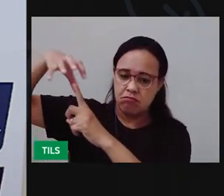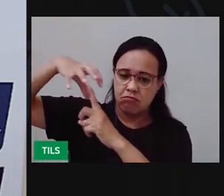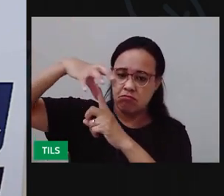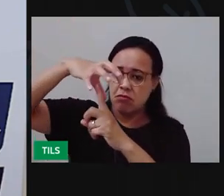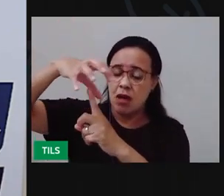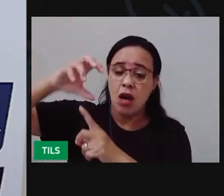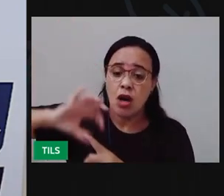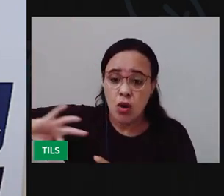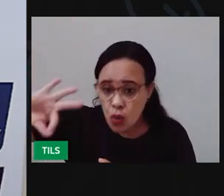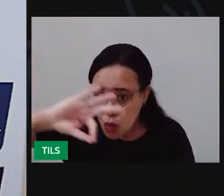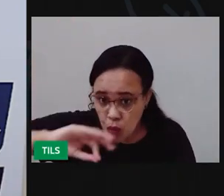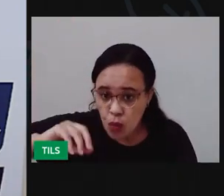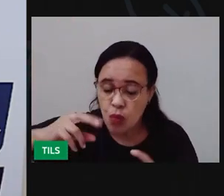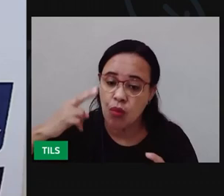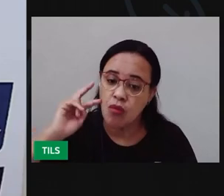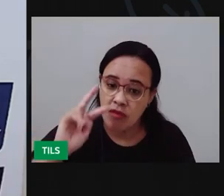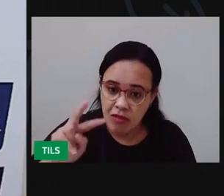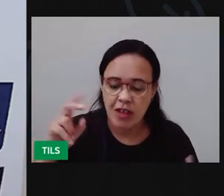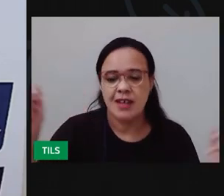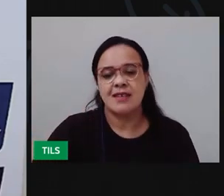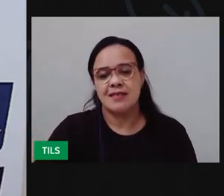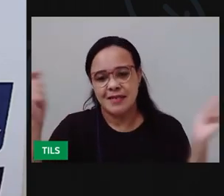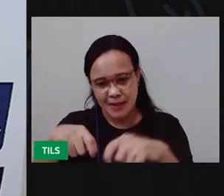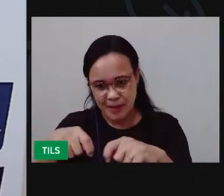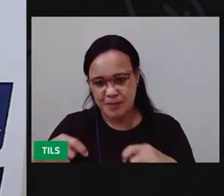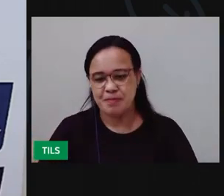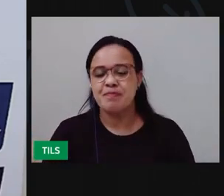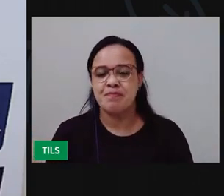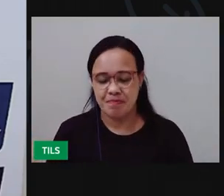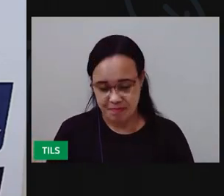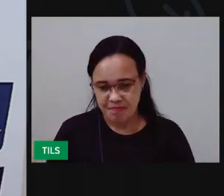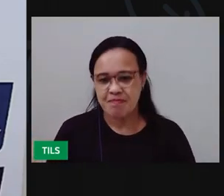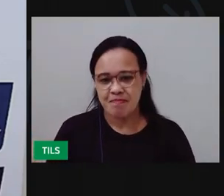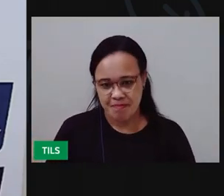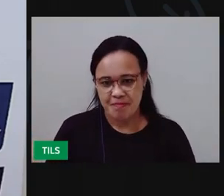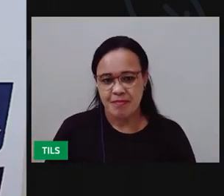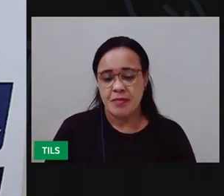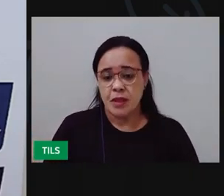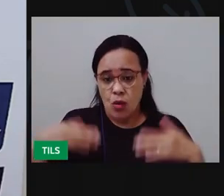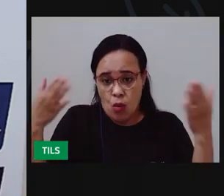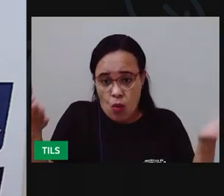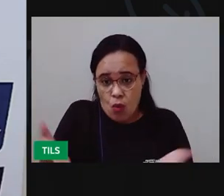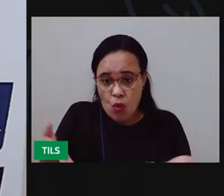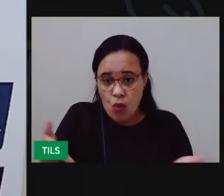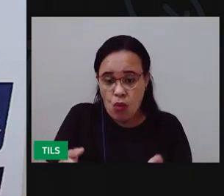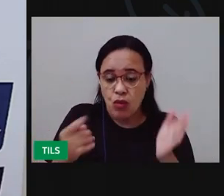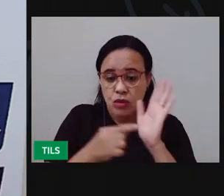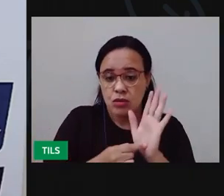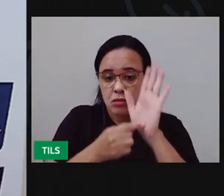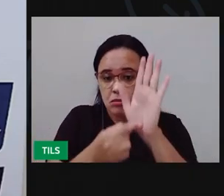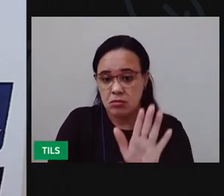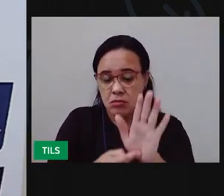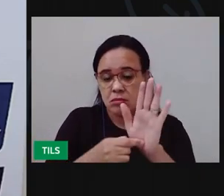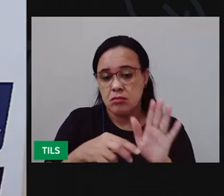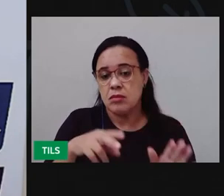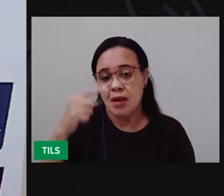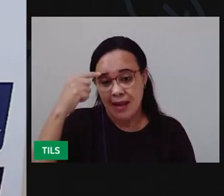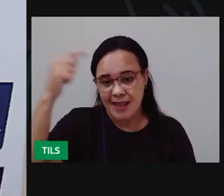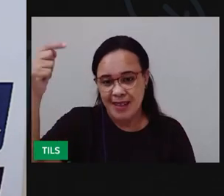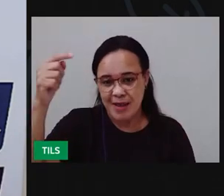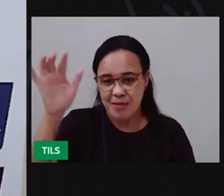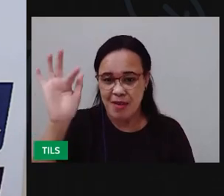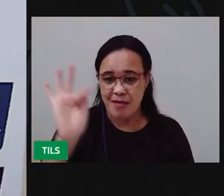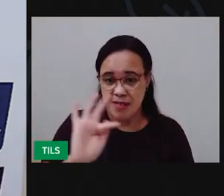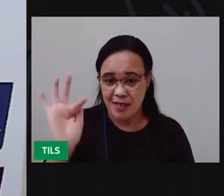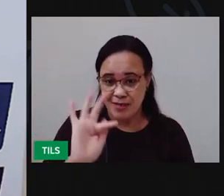que você está buscando nessa aula a gente viu ali a vegetação que está em volta da Universidade Estadoc de Feira de